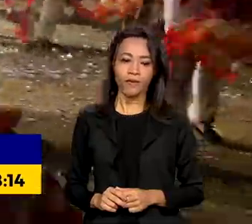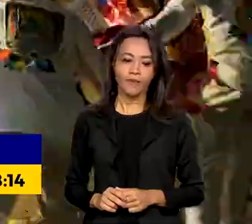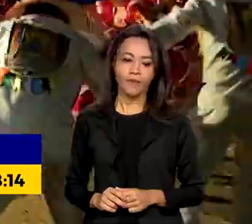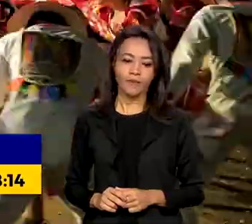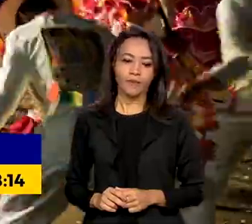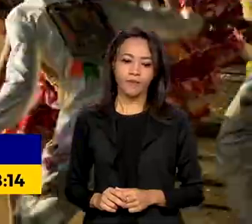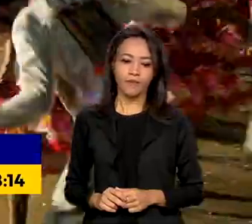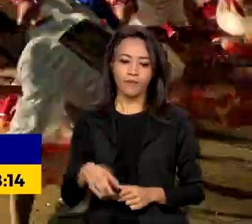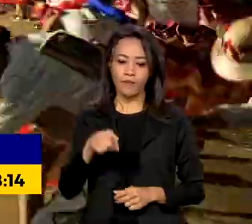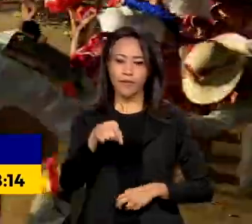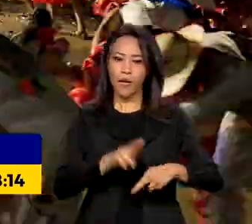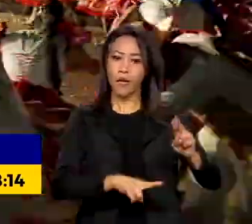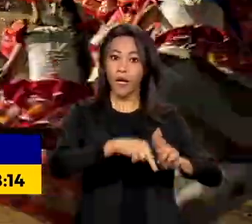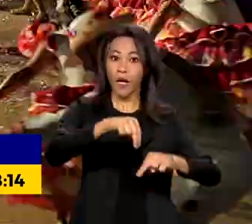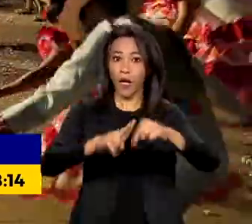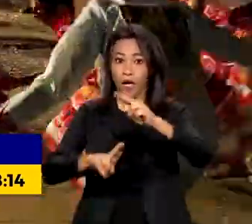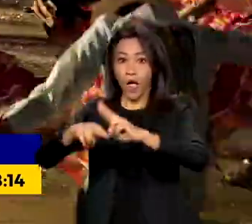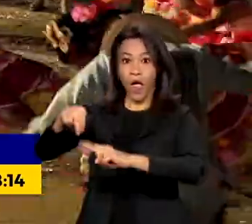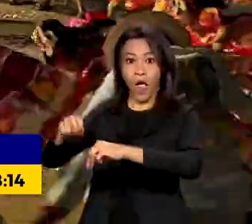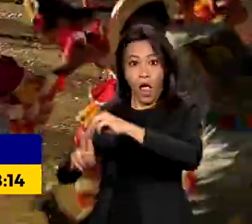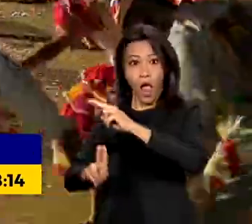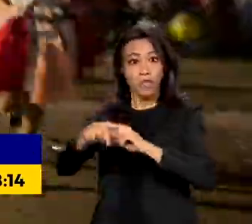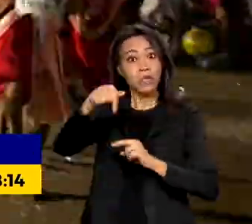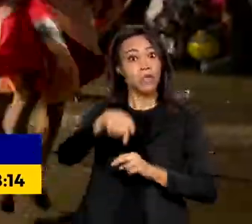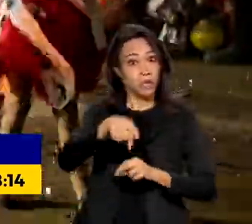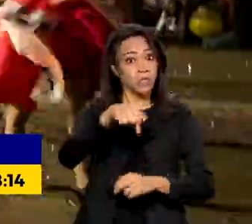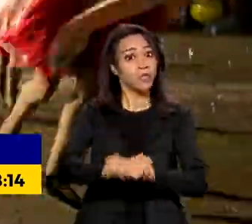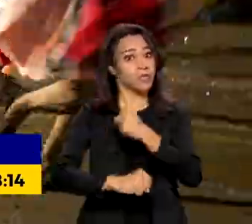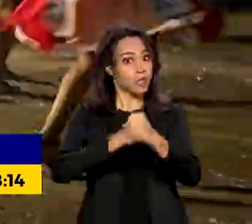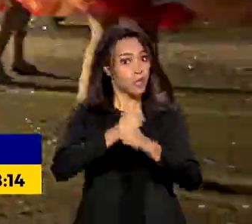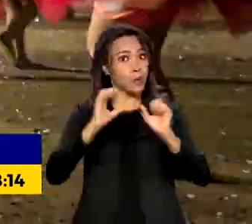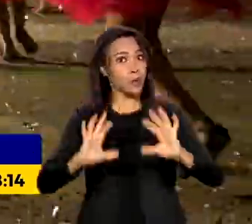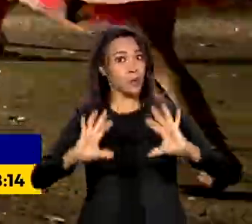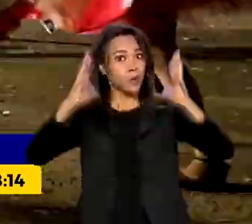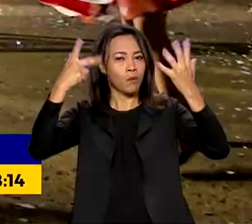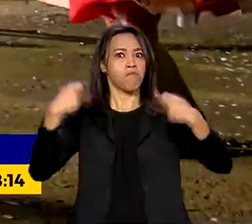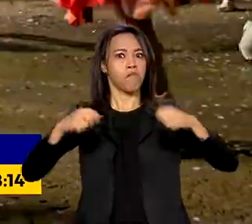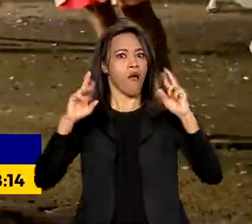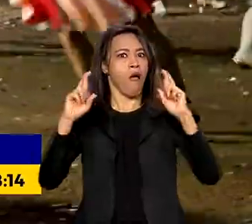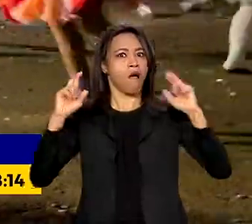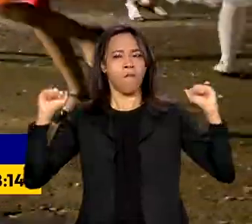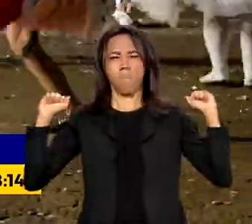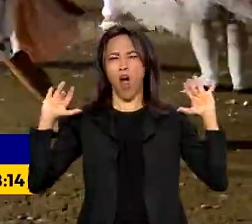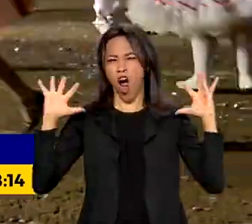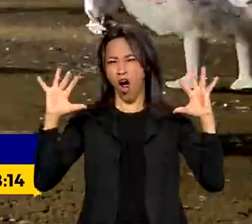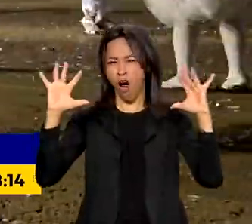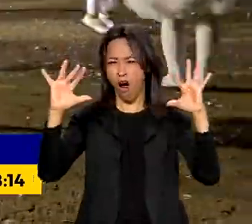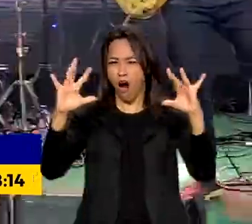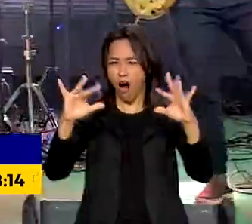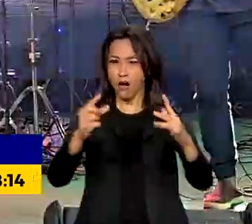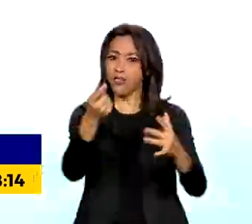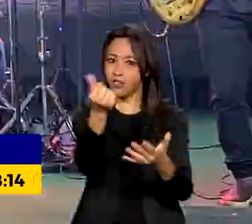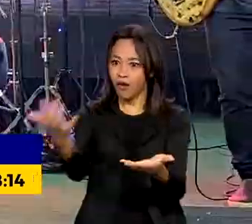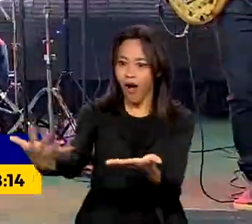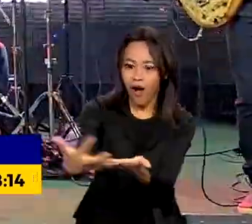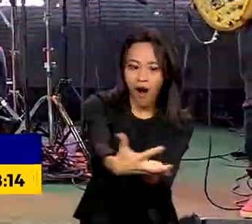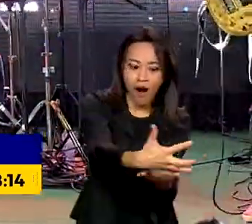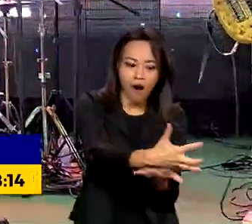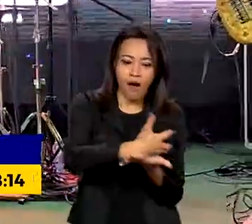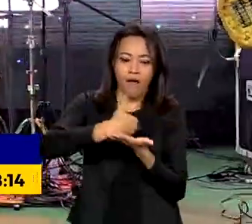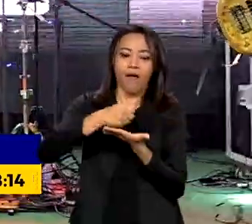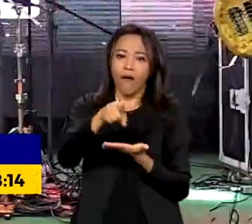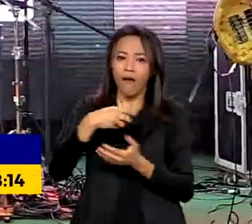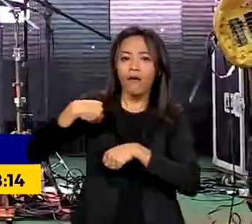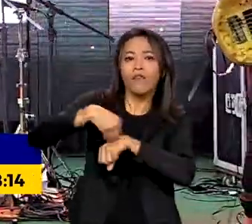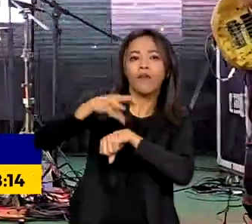Os festejos deste ano prometem recorde de público e de arrecadação. Dados do Ministério do